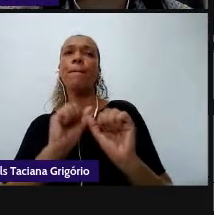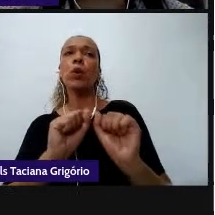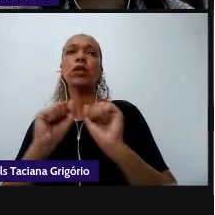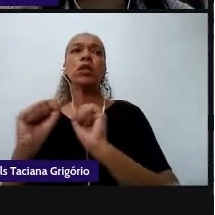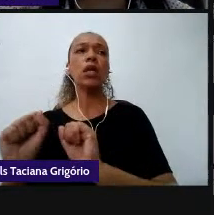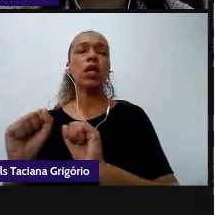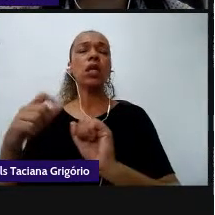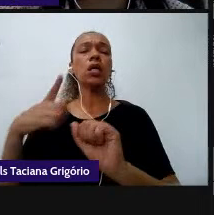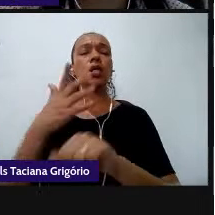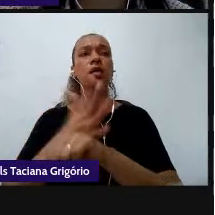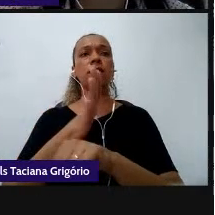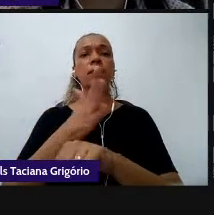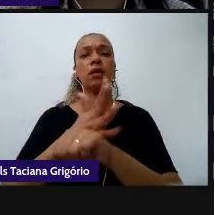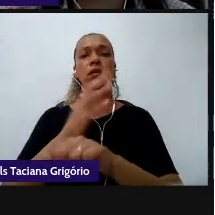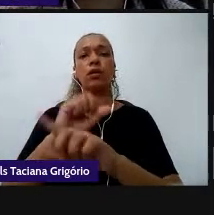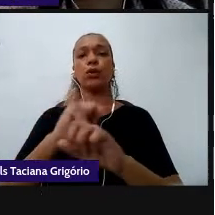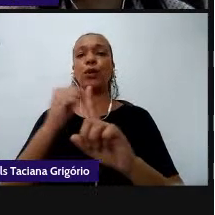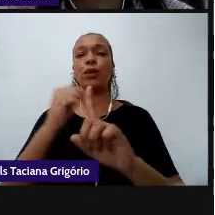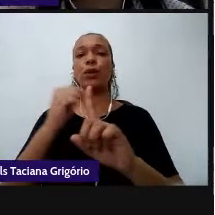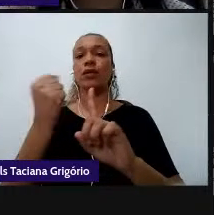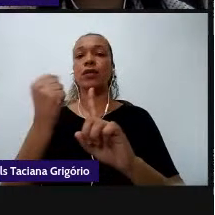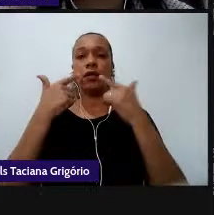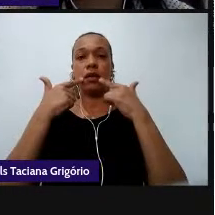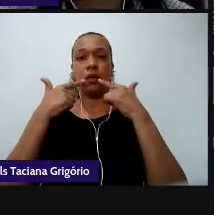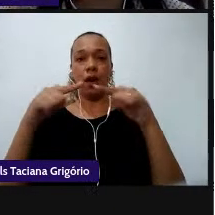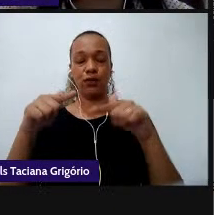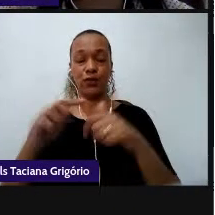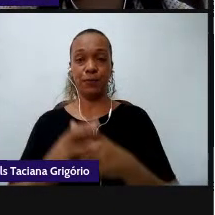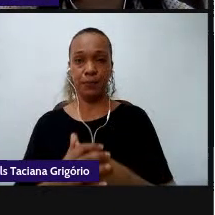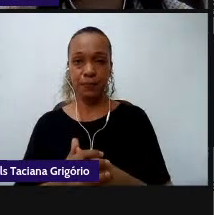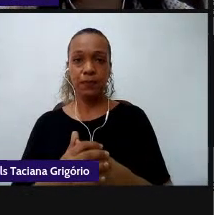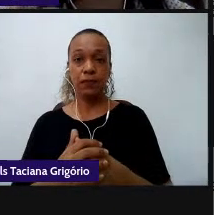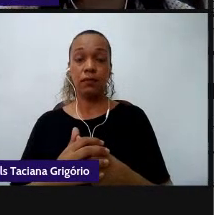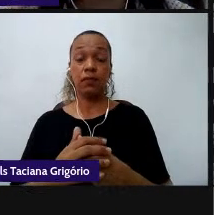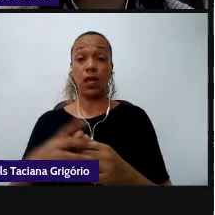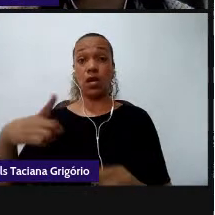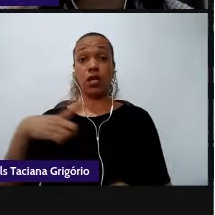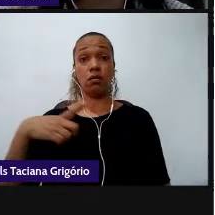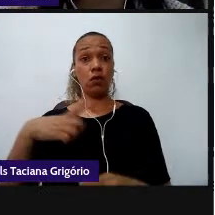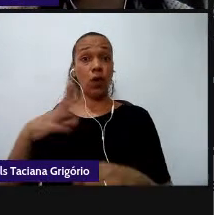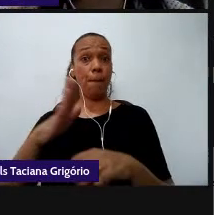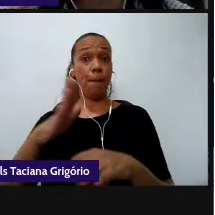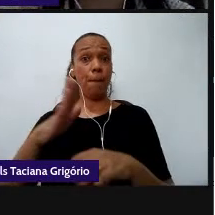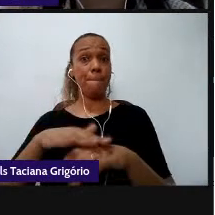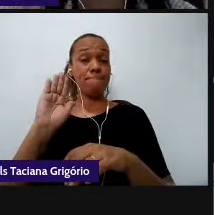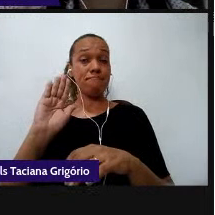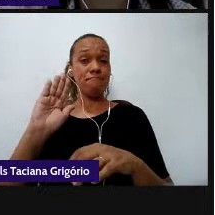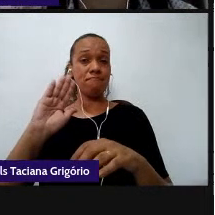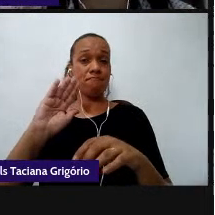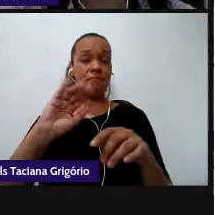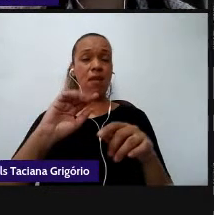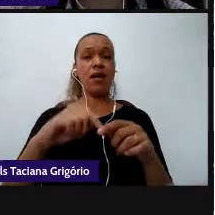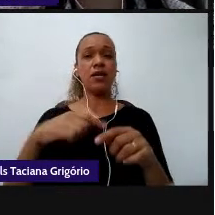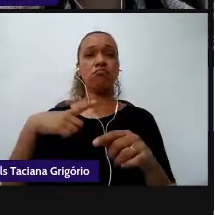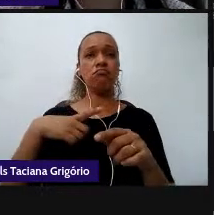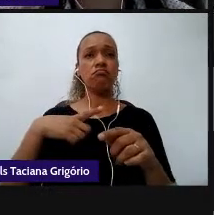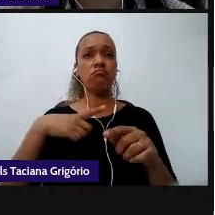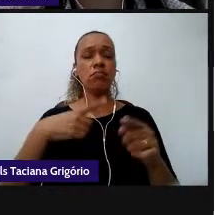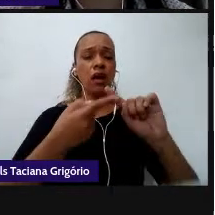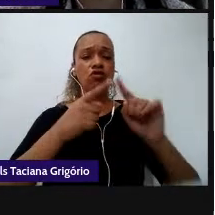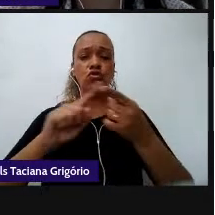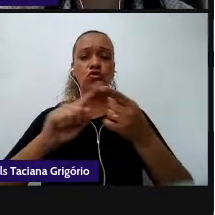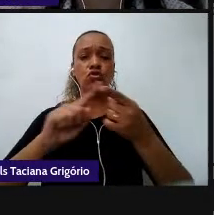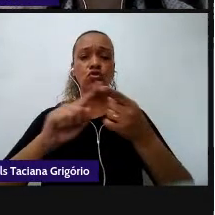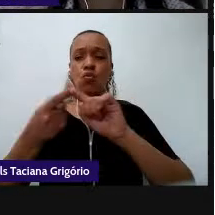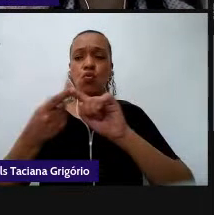linguagem então agora eu estou muito mais articulando essa competência com a realidade sociocultural